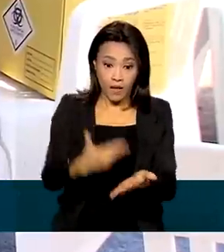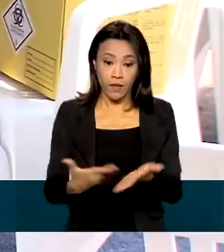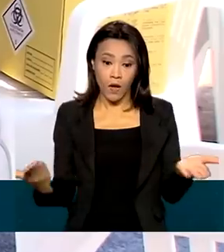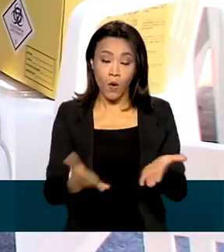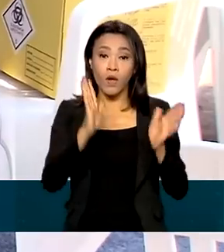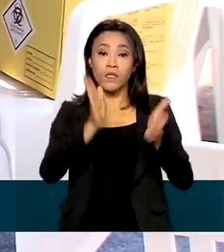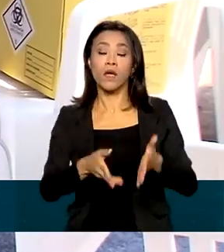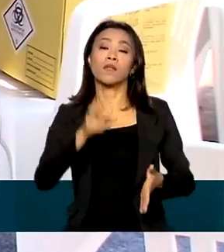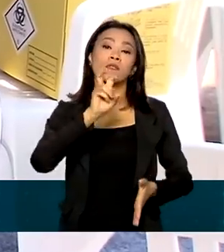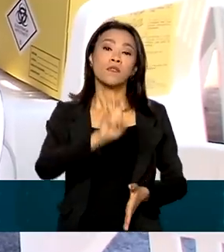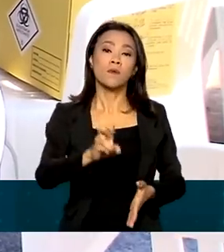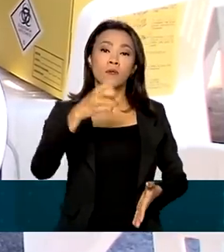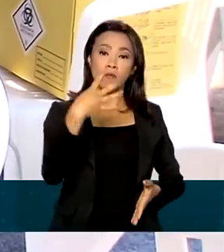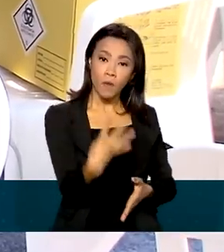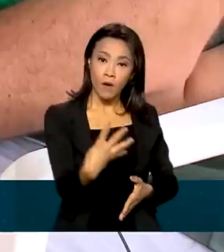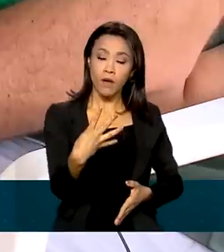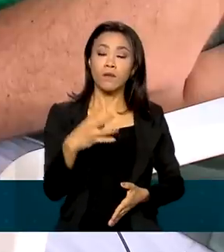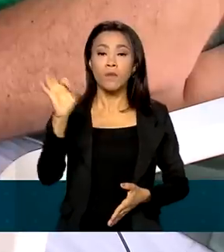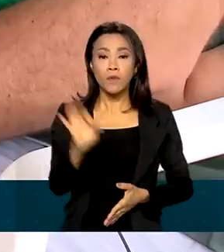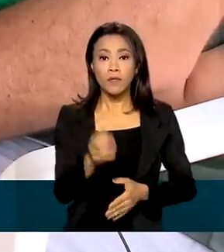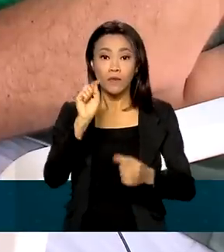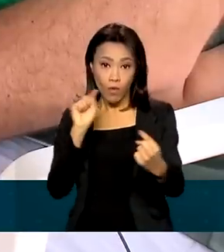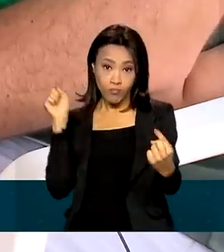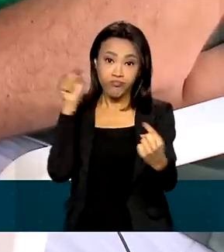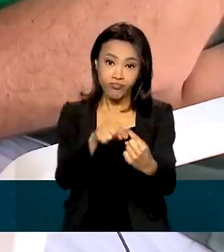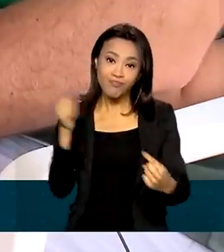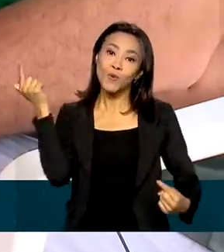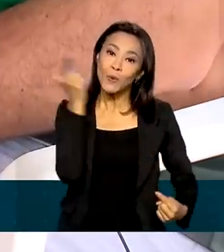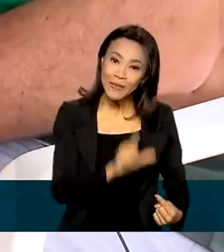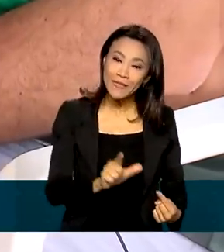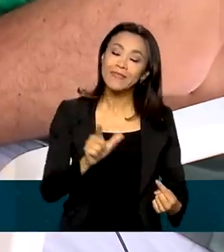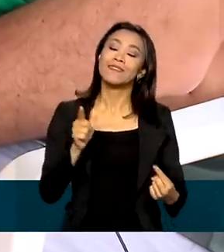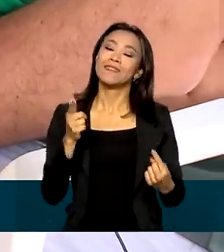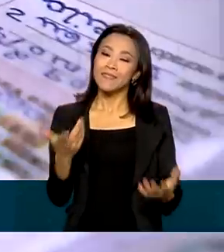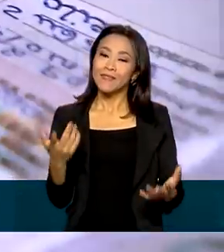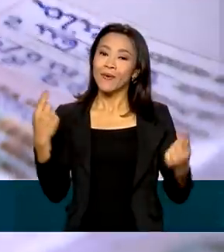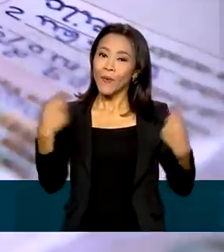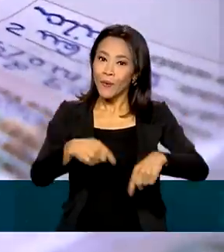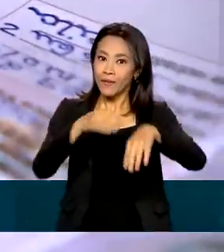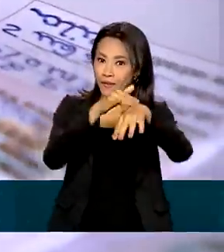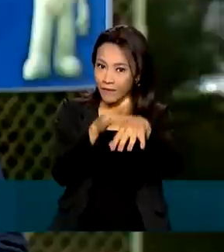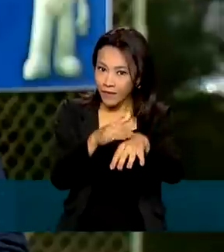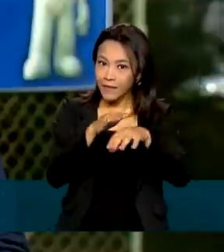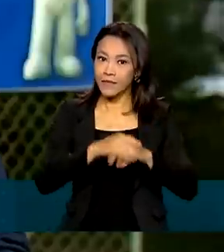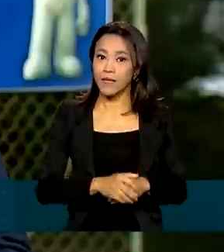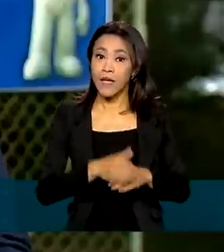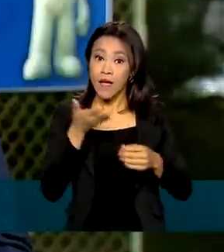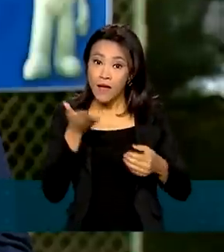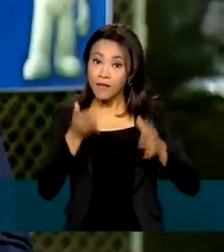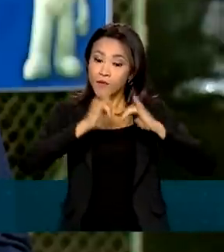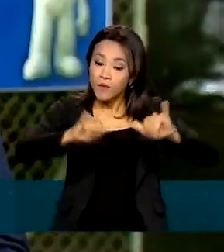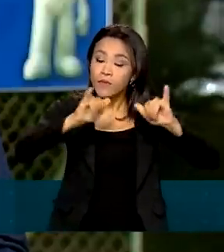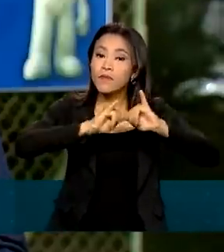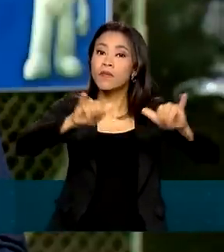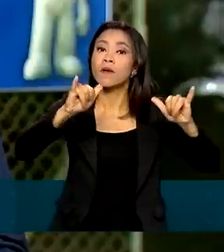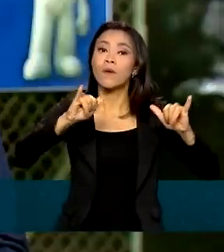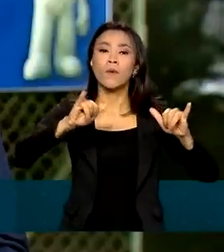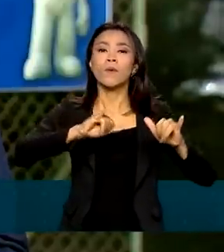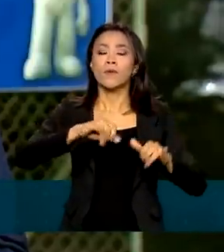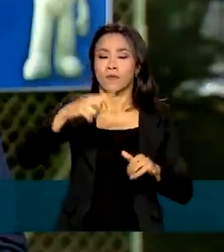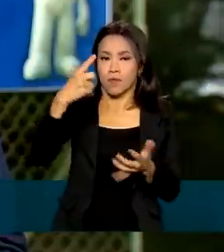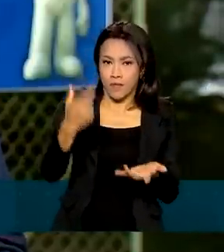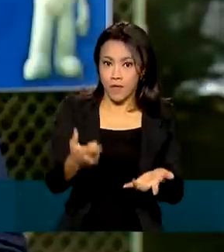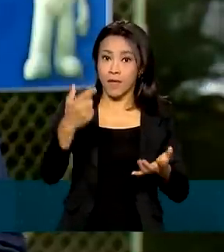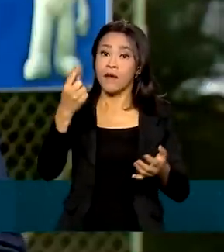% da meta de cobertura vacinal contra a poliomielite. Lembrando que a campanha também tem o objetivo de reduzir